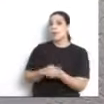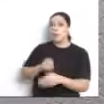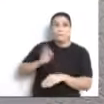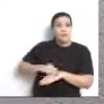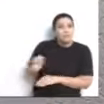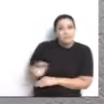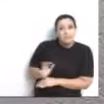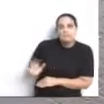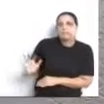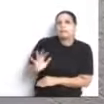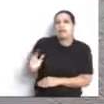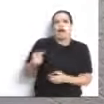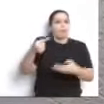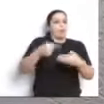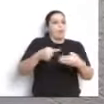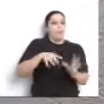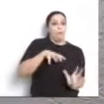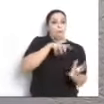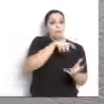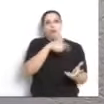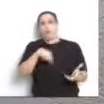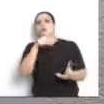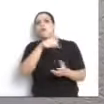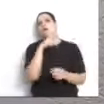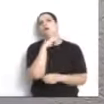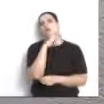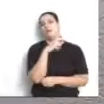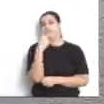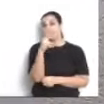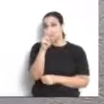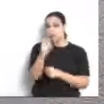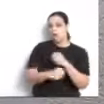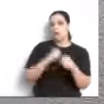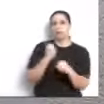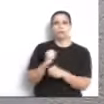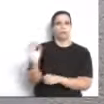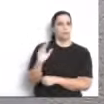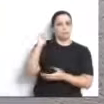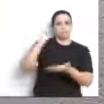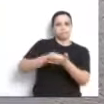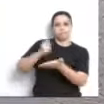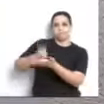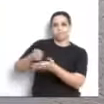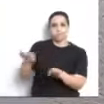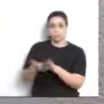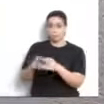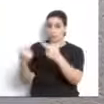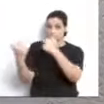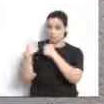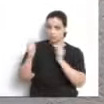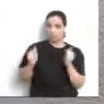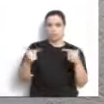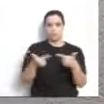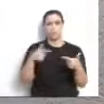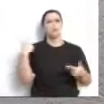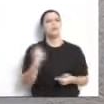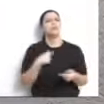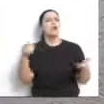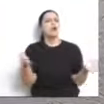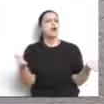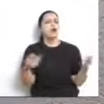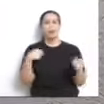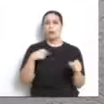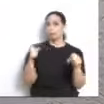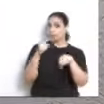pedágio mais caro do planeta Terra nesses últimos 25 anos. Parabenizar, então, a responsabilidade desta casa. Aliás, esse é um